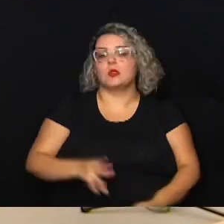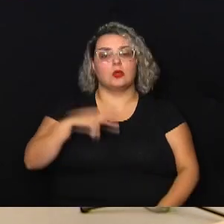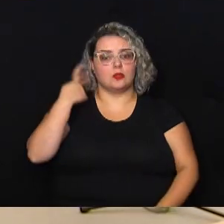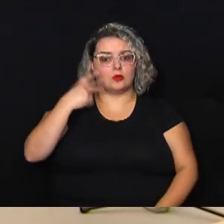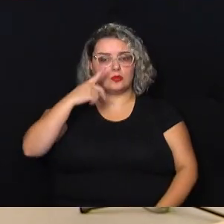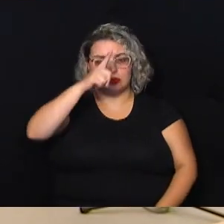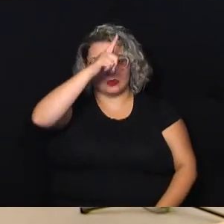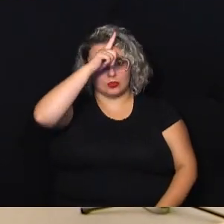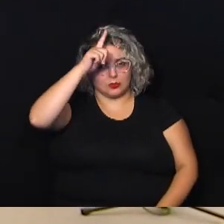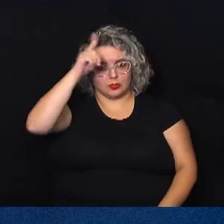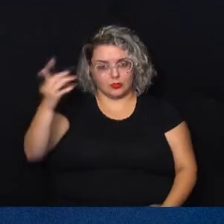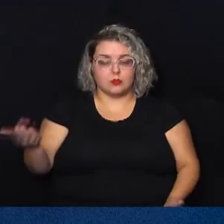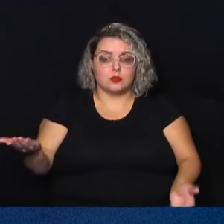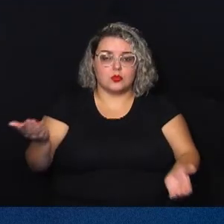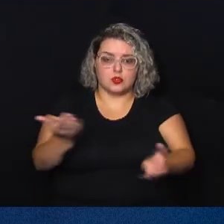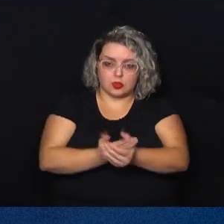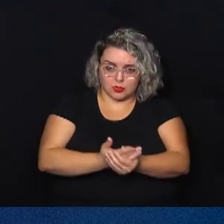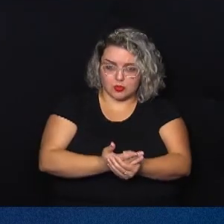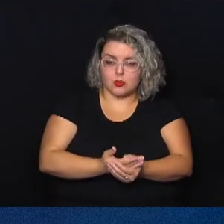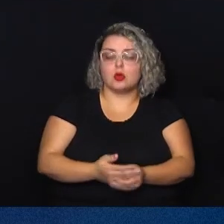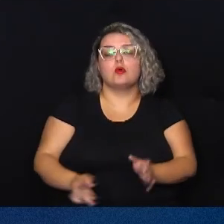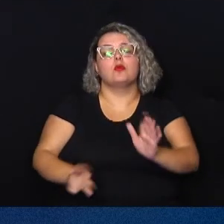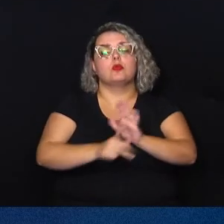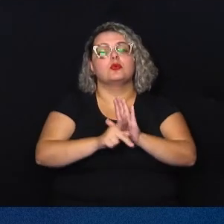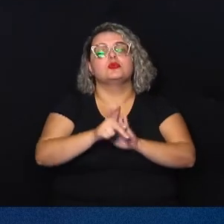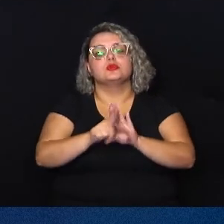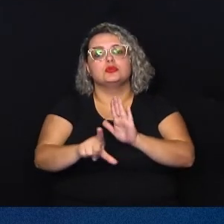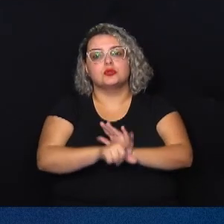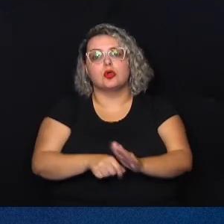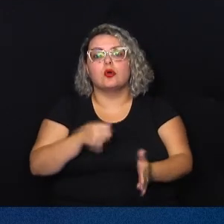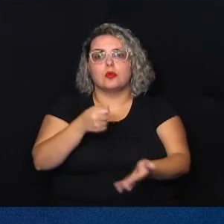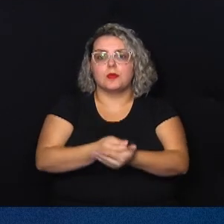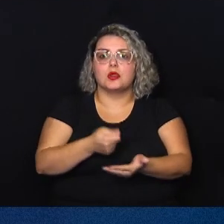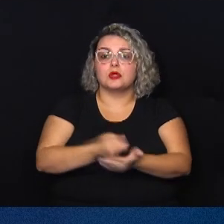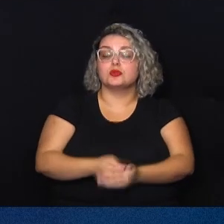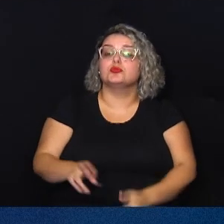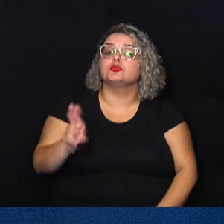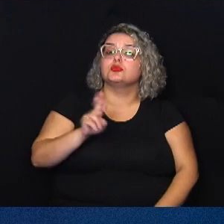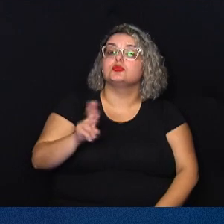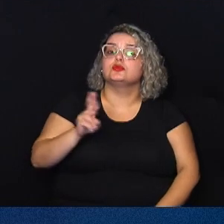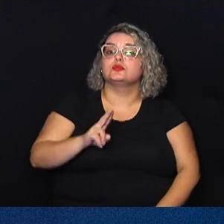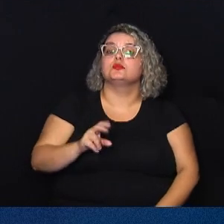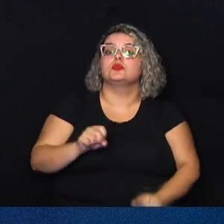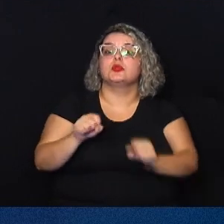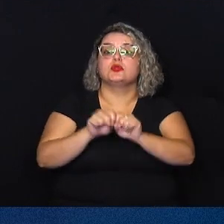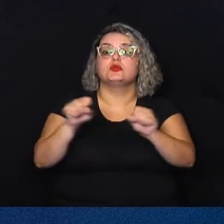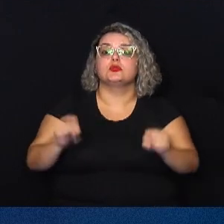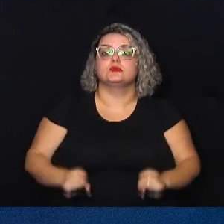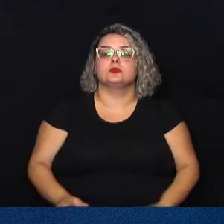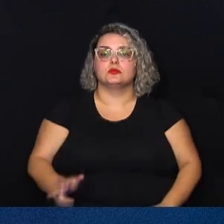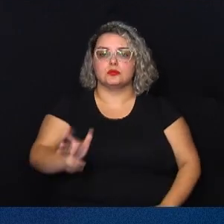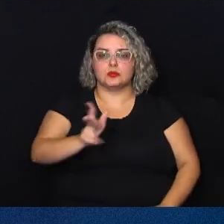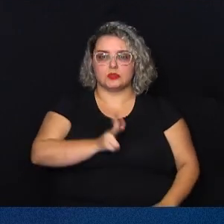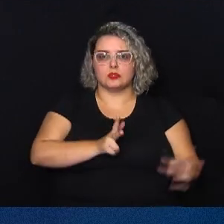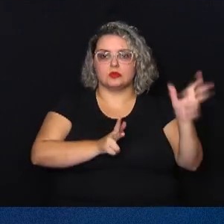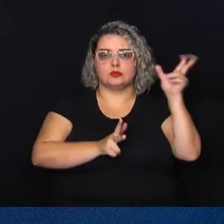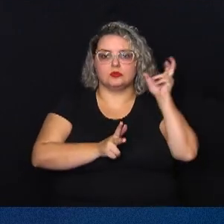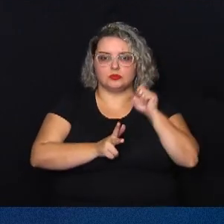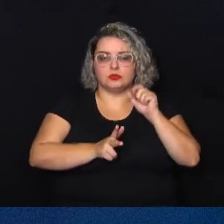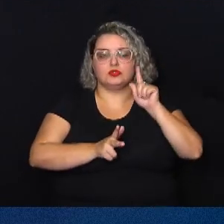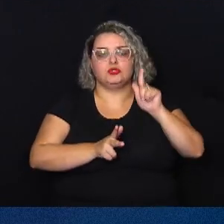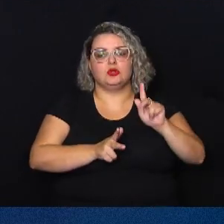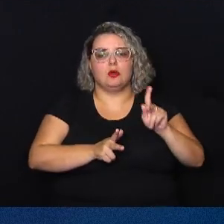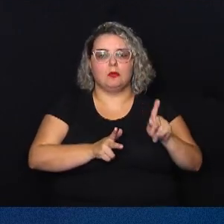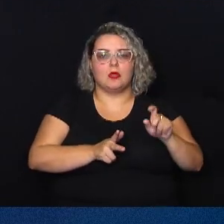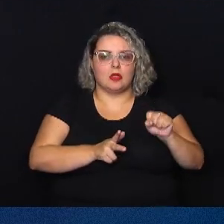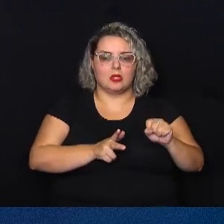O vereador Gustavo Peta protocolou um projeto de lei que obriga a implementação de sistema de vídeo, áudio e